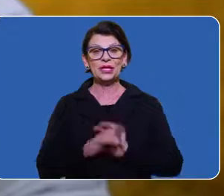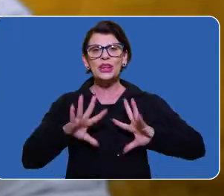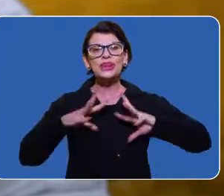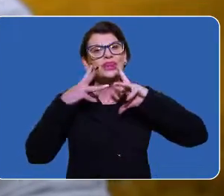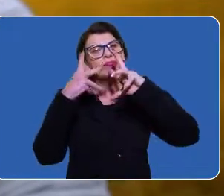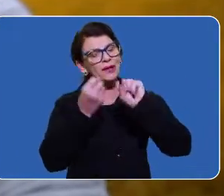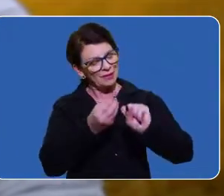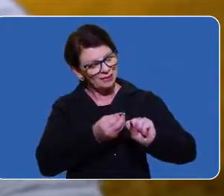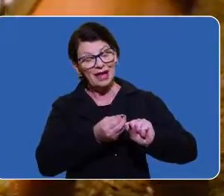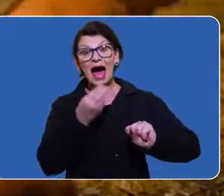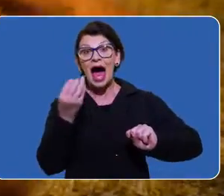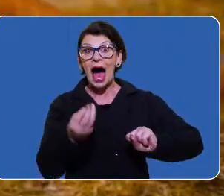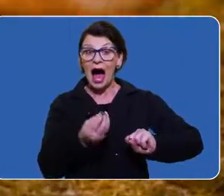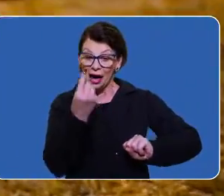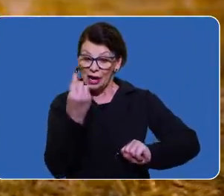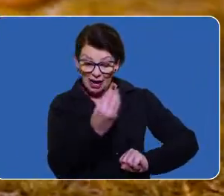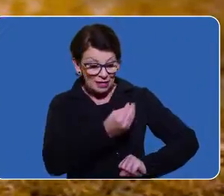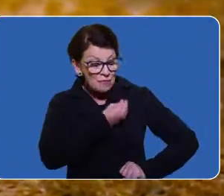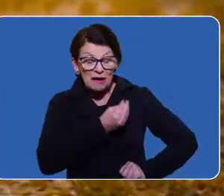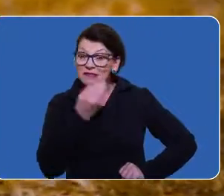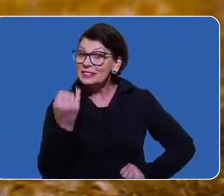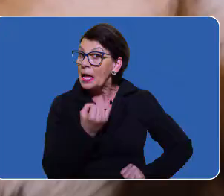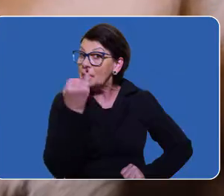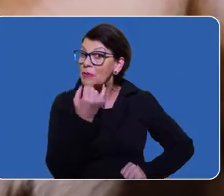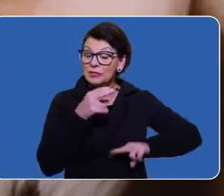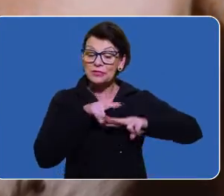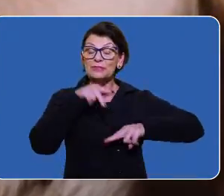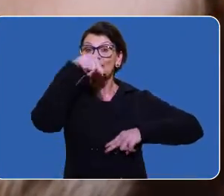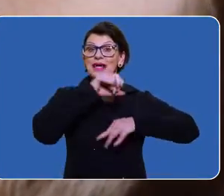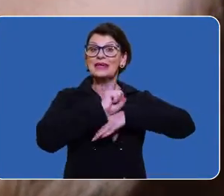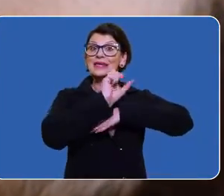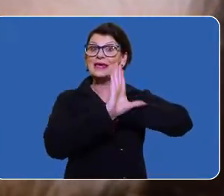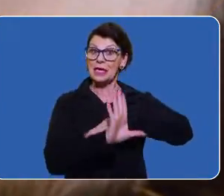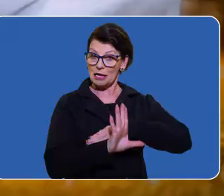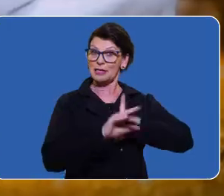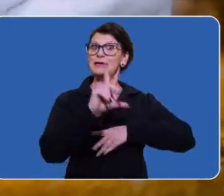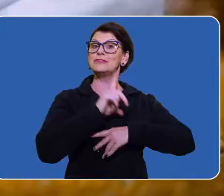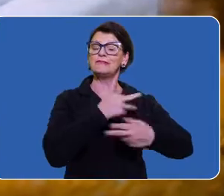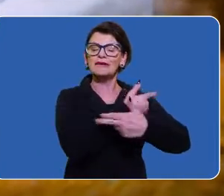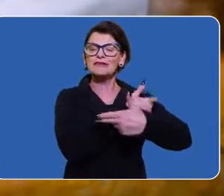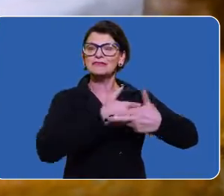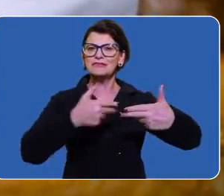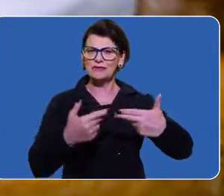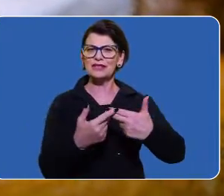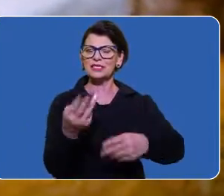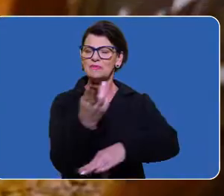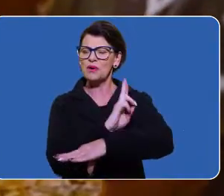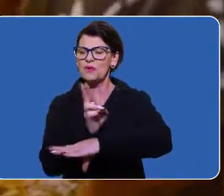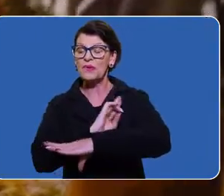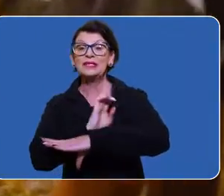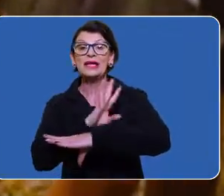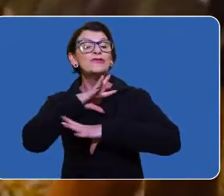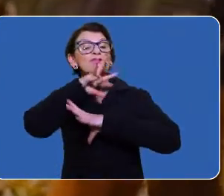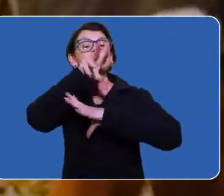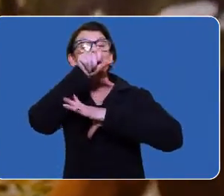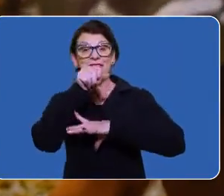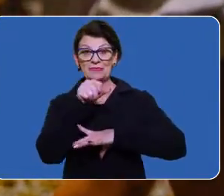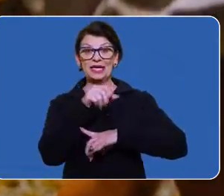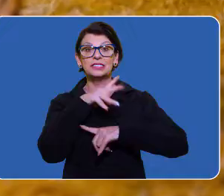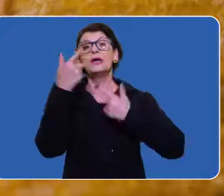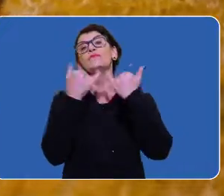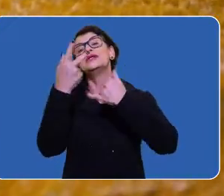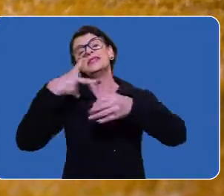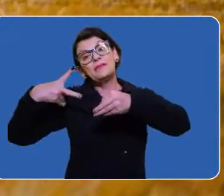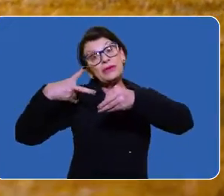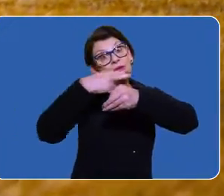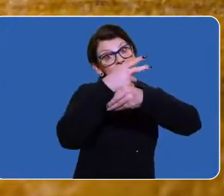Cada vida importa. Por isso, Governo de Erechim implantou uma série de ações para o bem-estar dos animais. As castrações agora